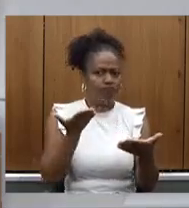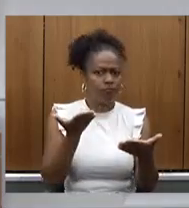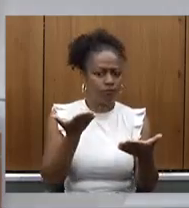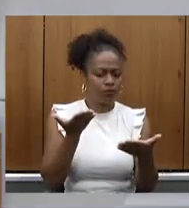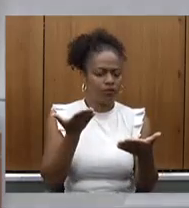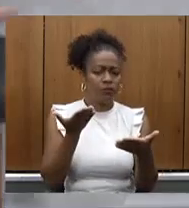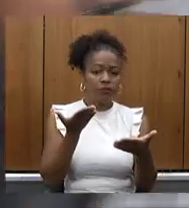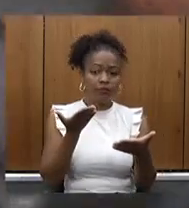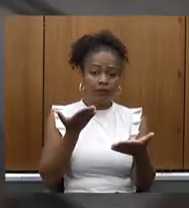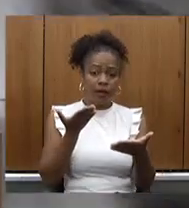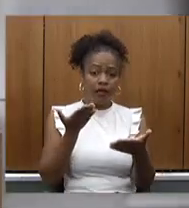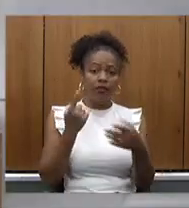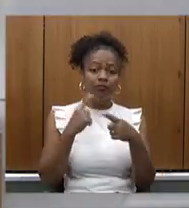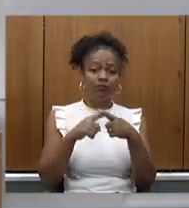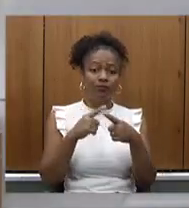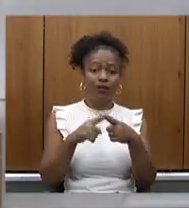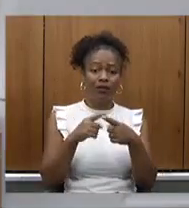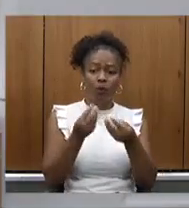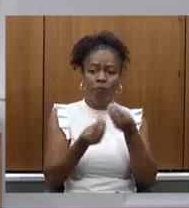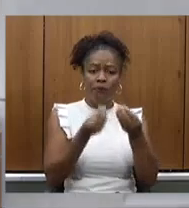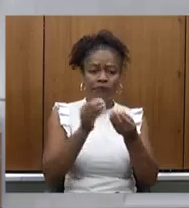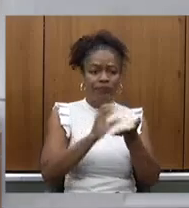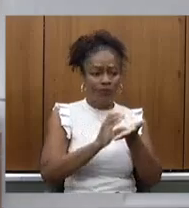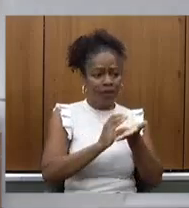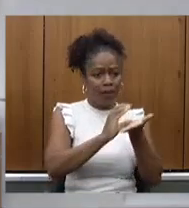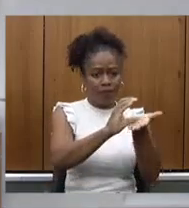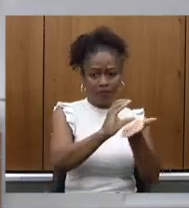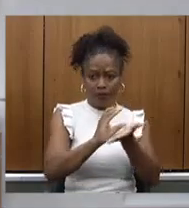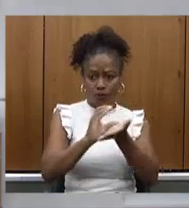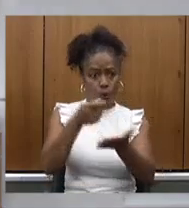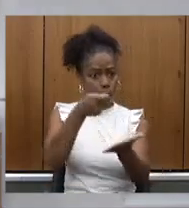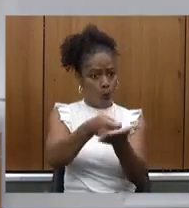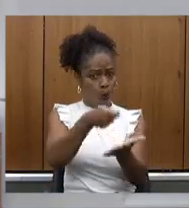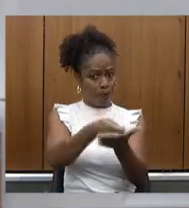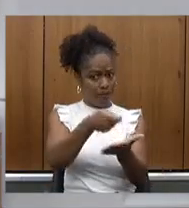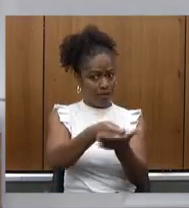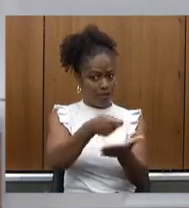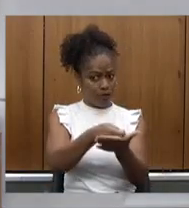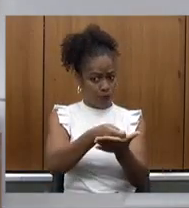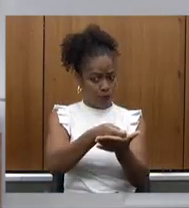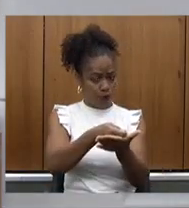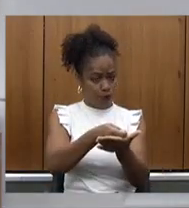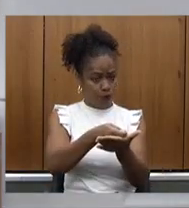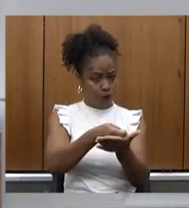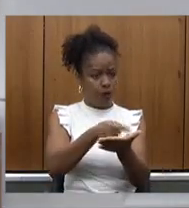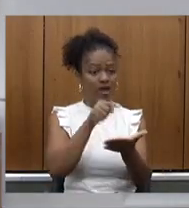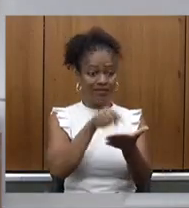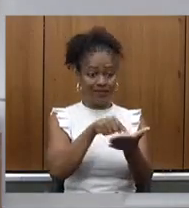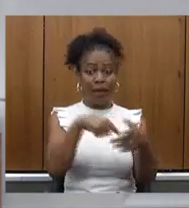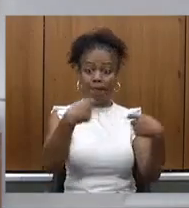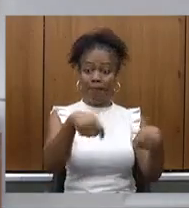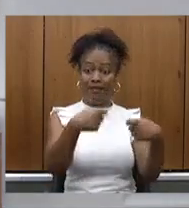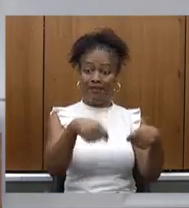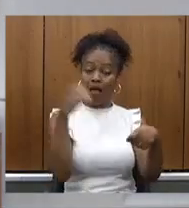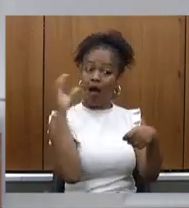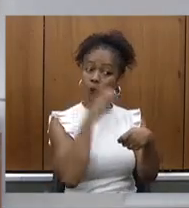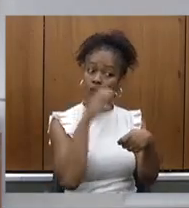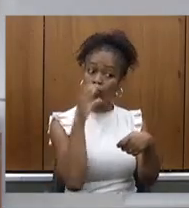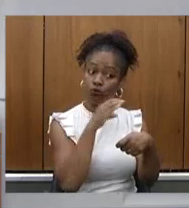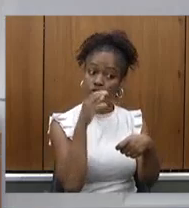repasse obrigatório de algo que precisa ser imediatamente aplicado não foi